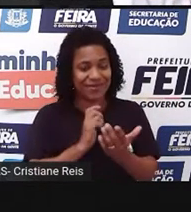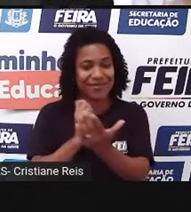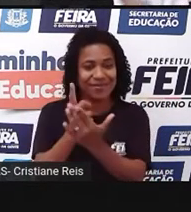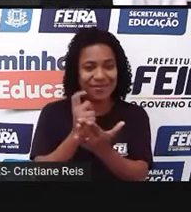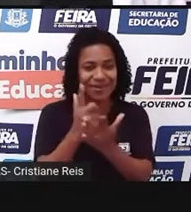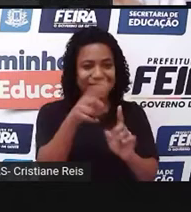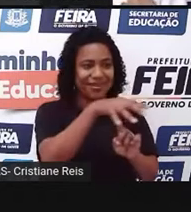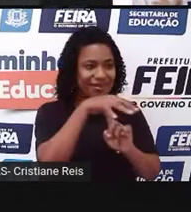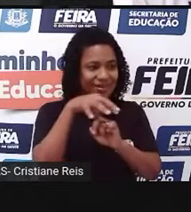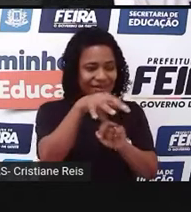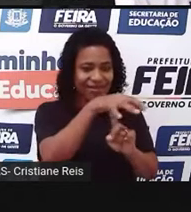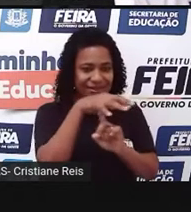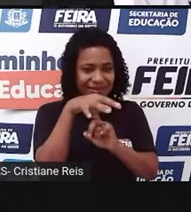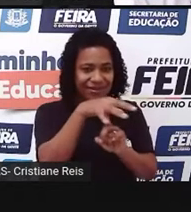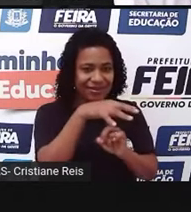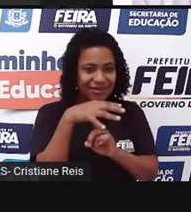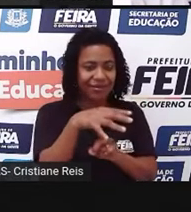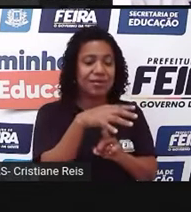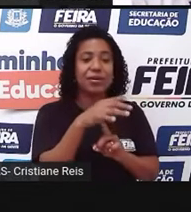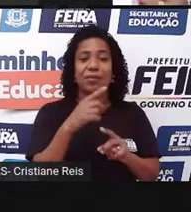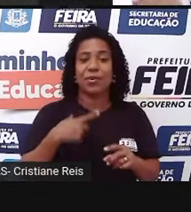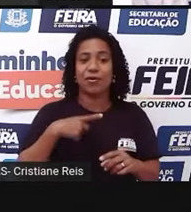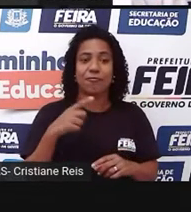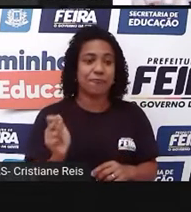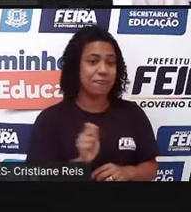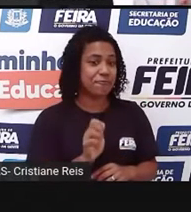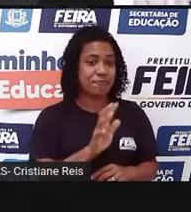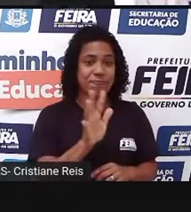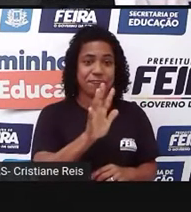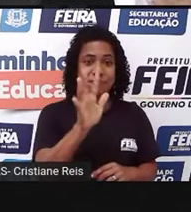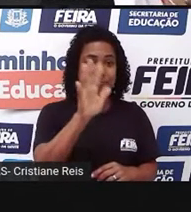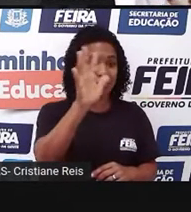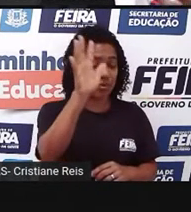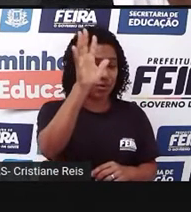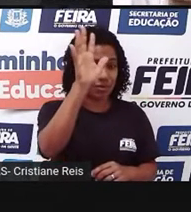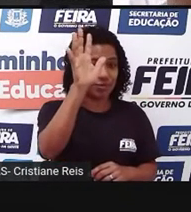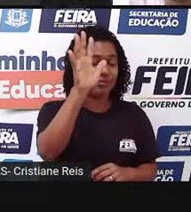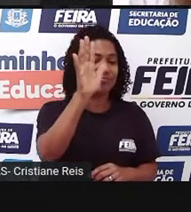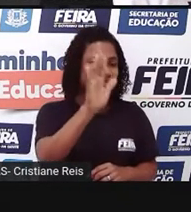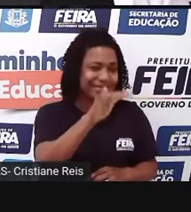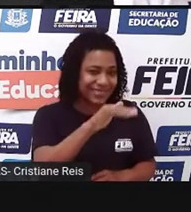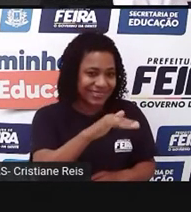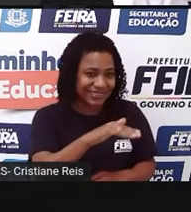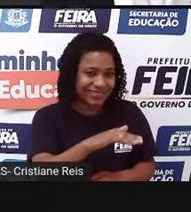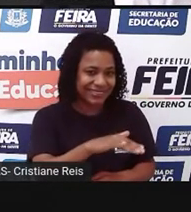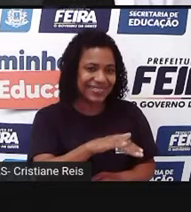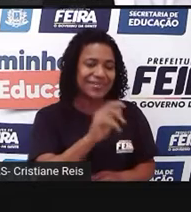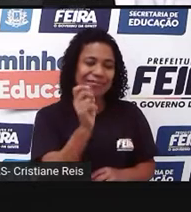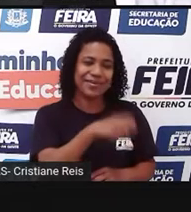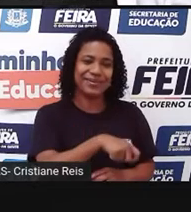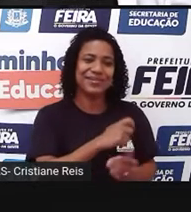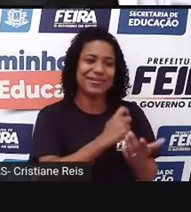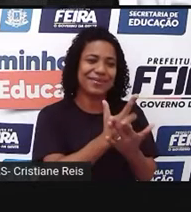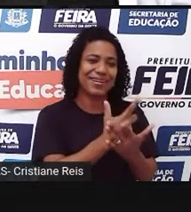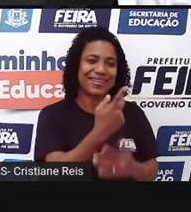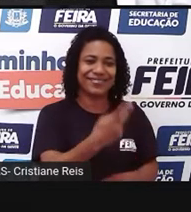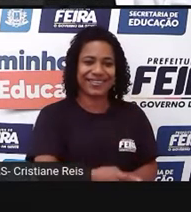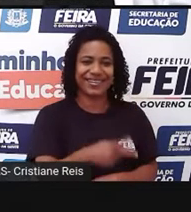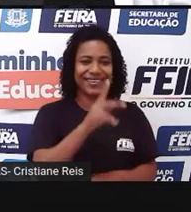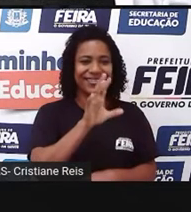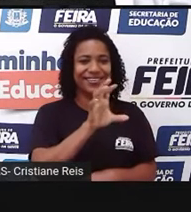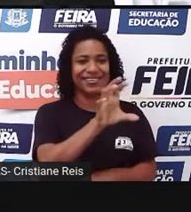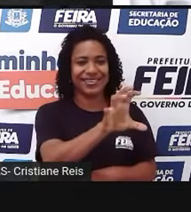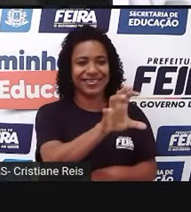aquela, né, quebrazinha no valor do preço, até você ter certeza que comprou produtos ali da própria região. Que também